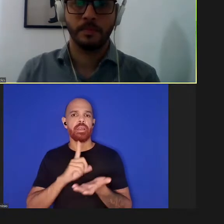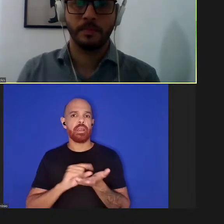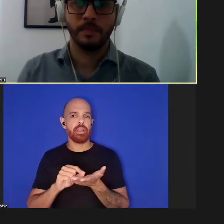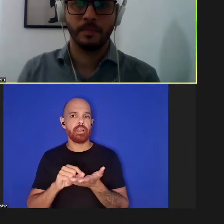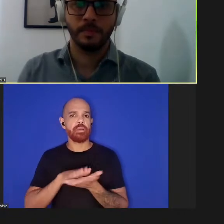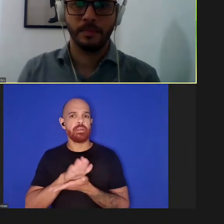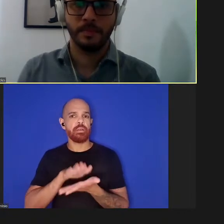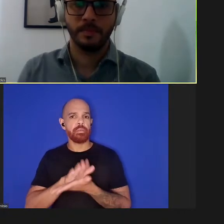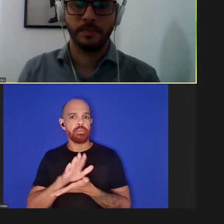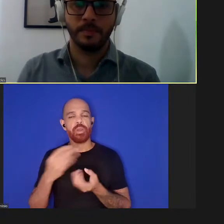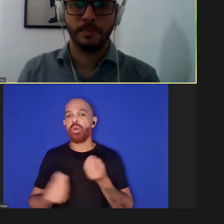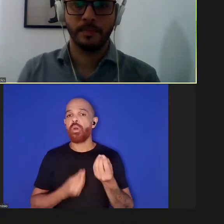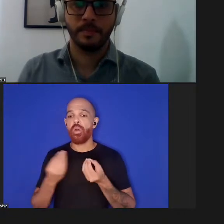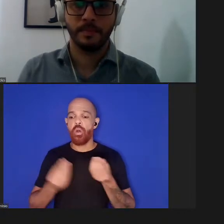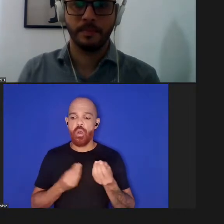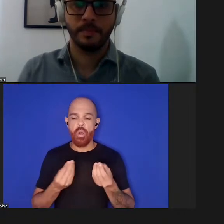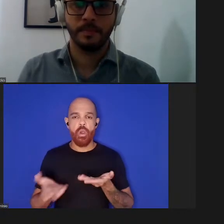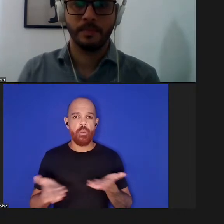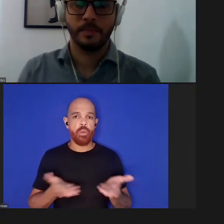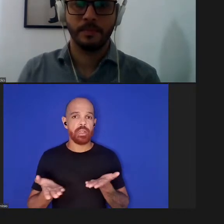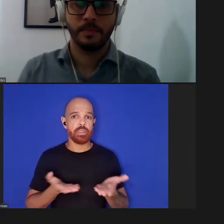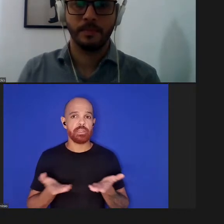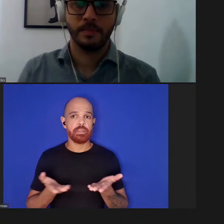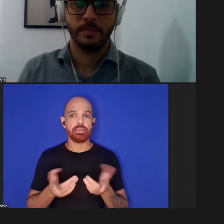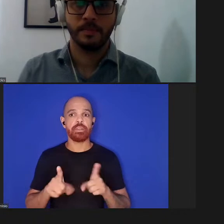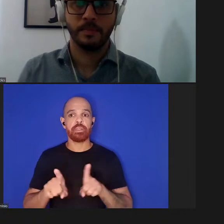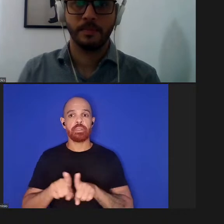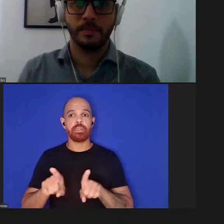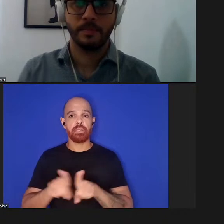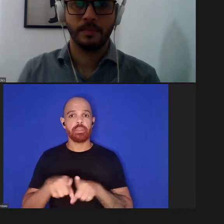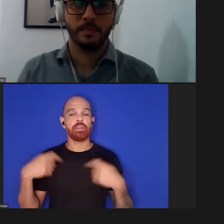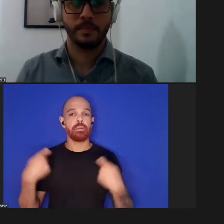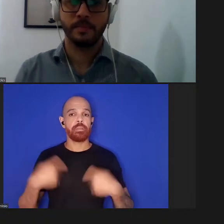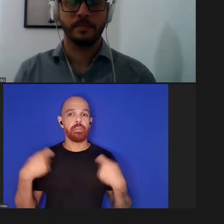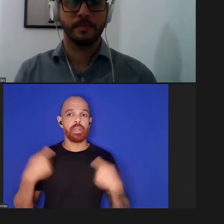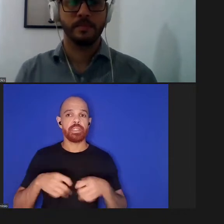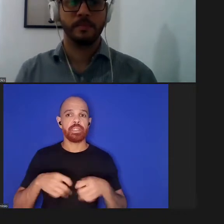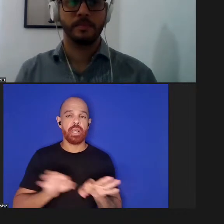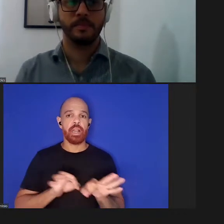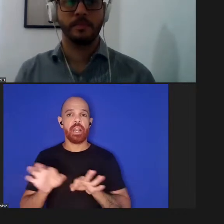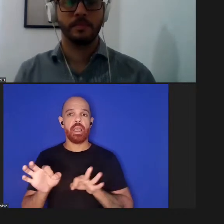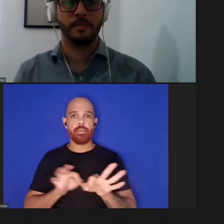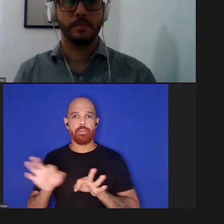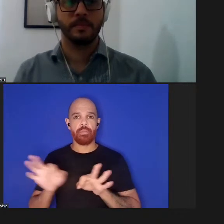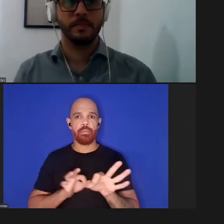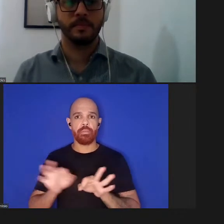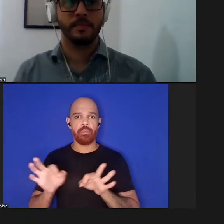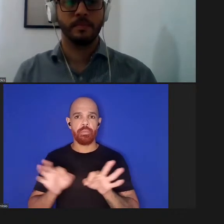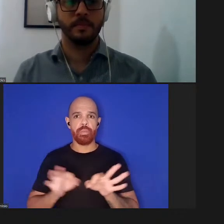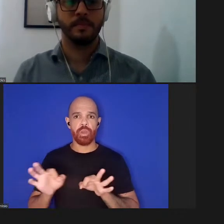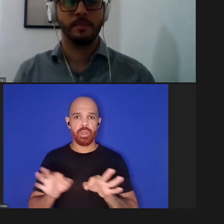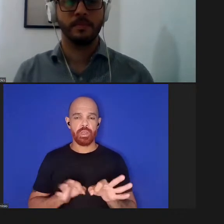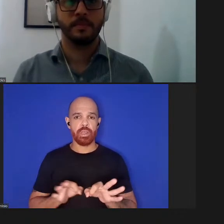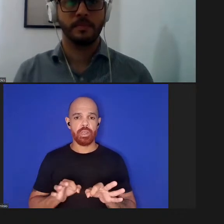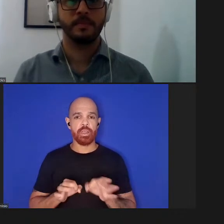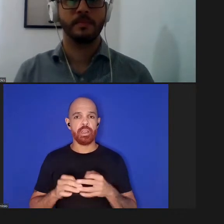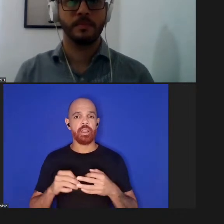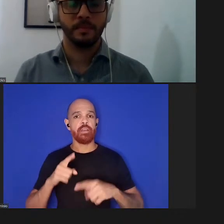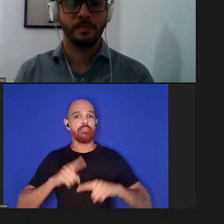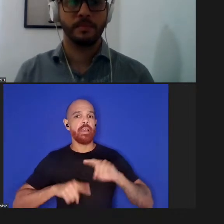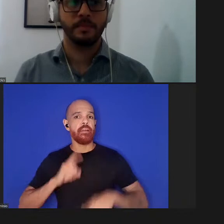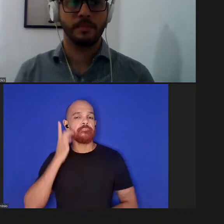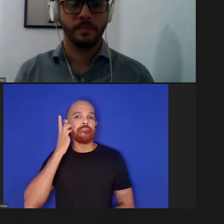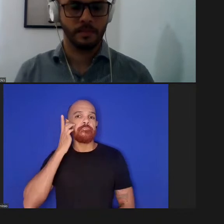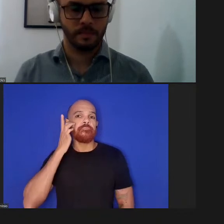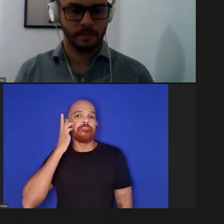lidar com isso e também temos que elaborar ferramentas mais fáceis para